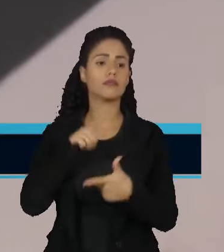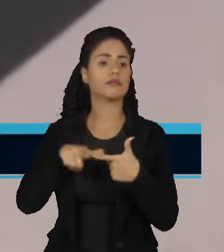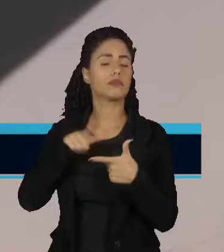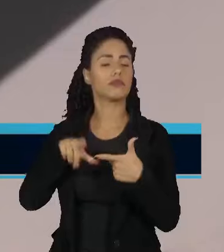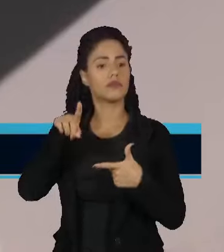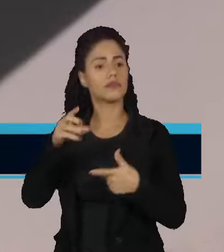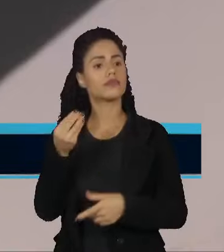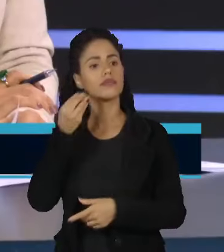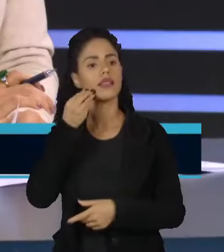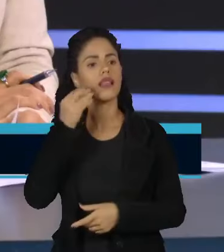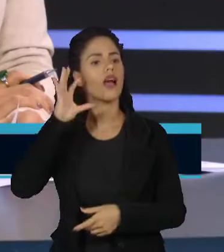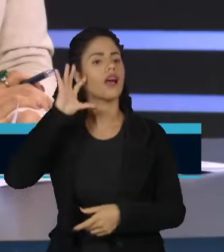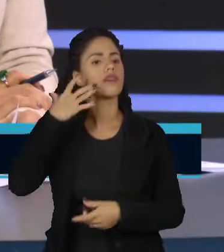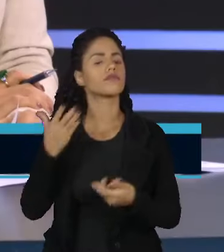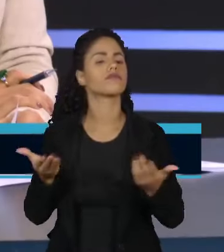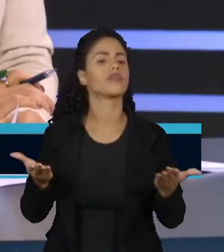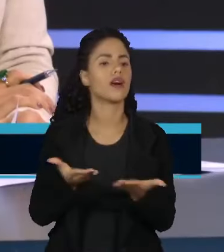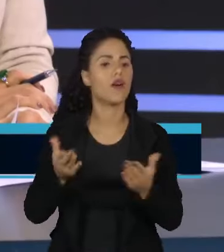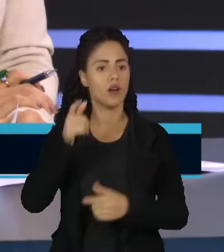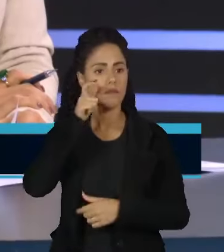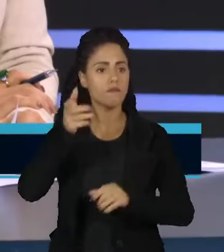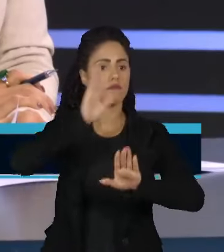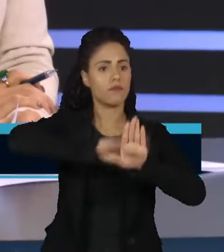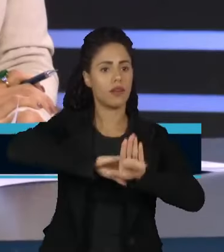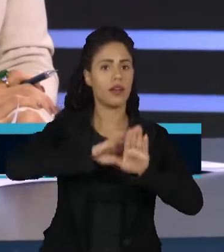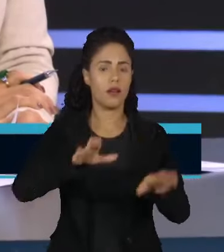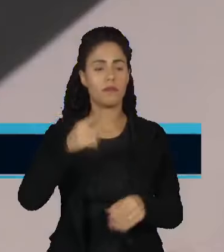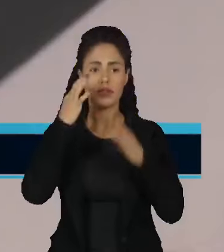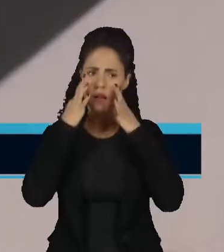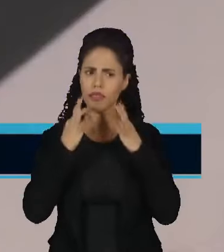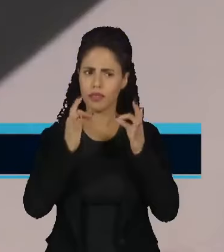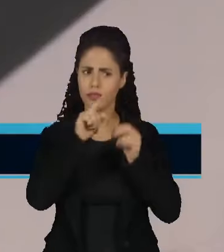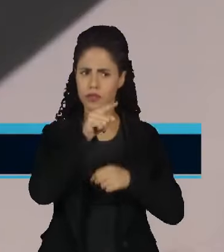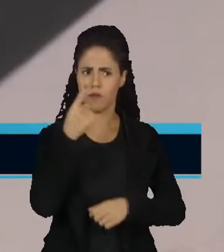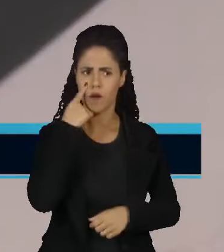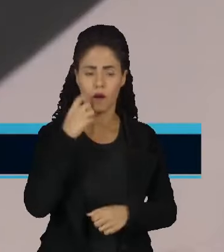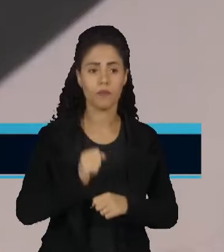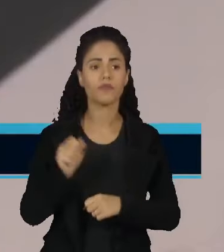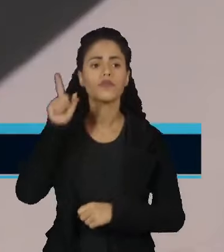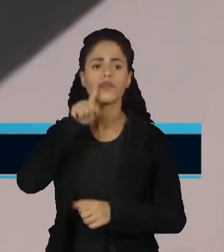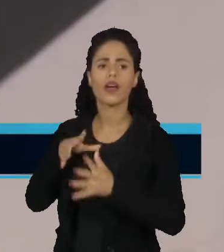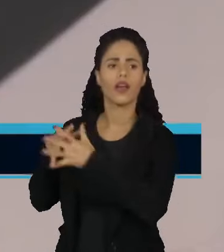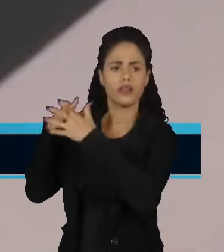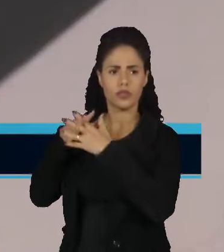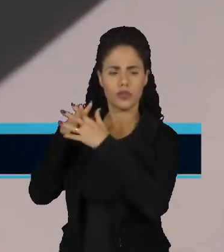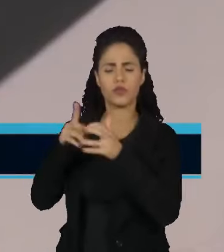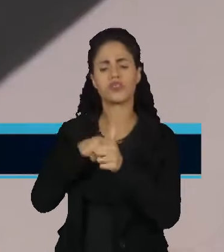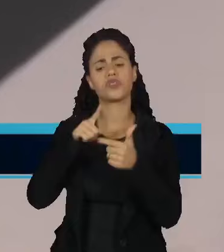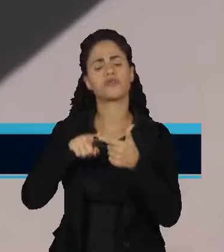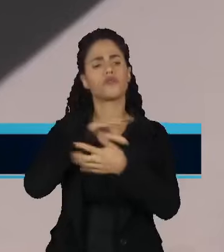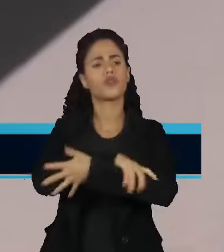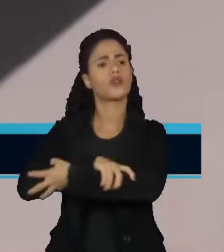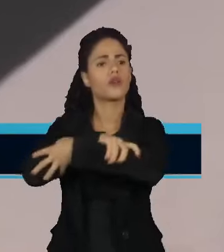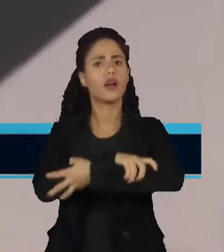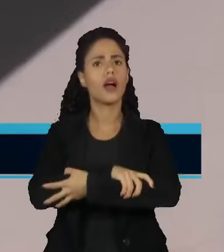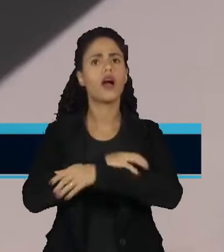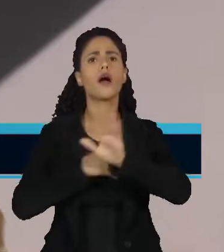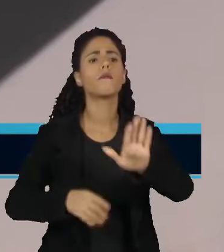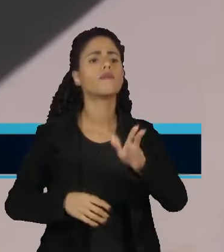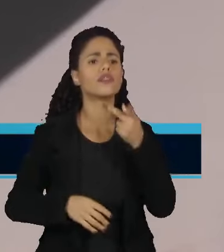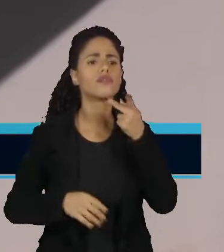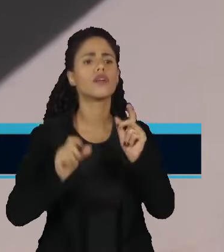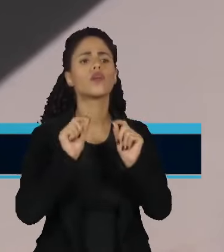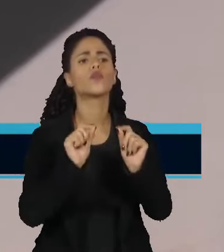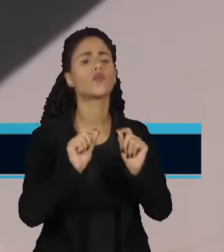tentar produzir uma solução que mais lhe interessa. Peço bem atenção que todo mundo falou Estados Unidos, todo mundo falou União Europeia, mas ninguém falou dos